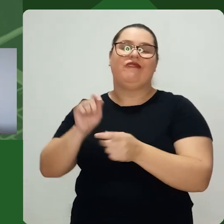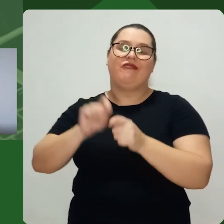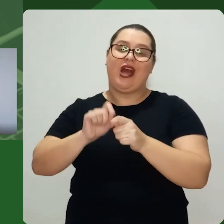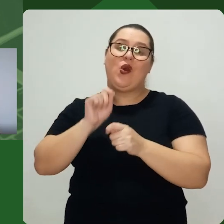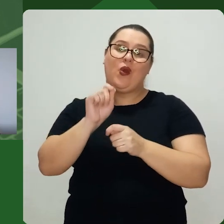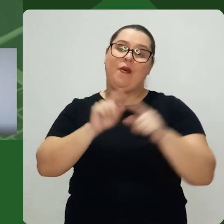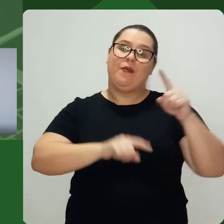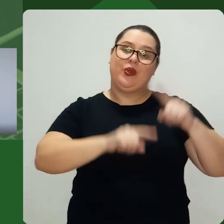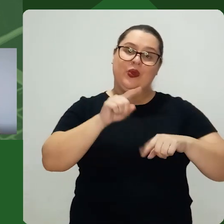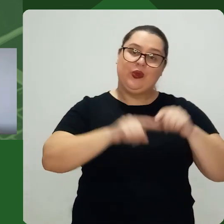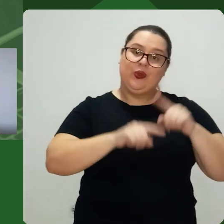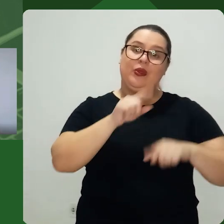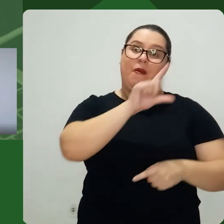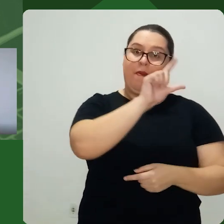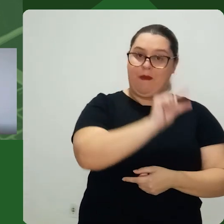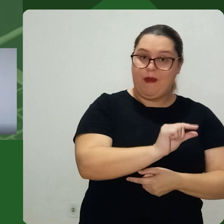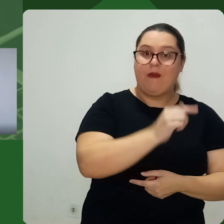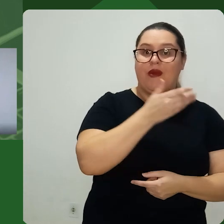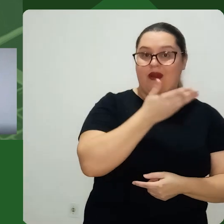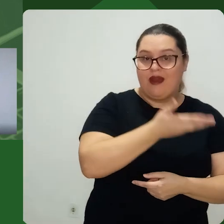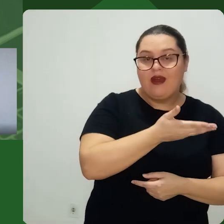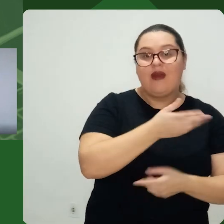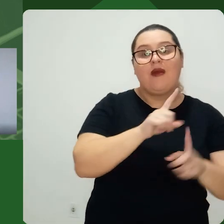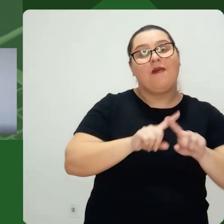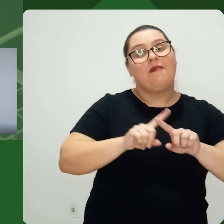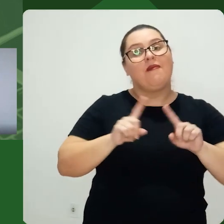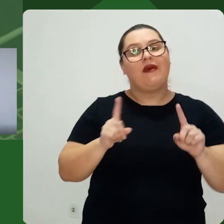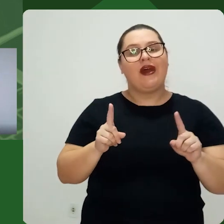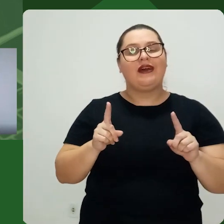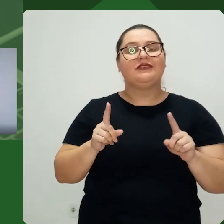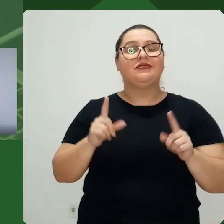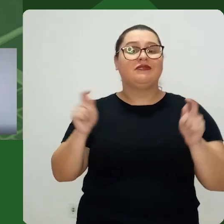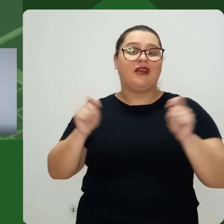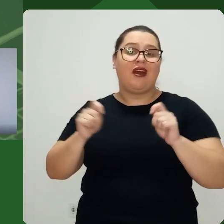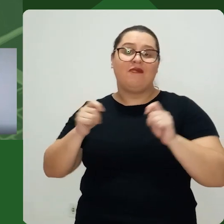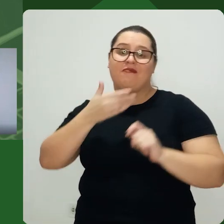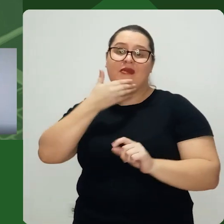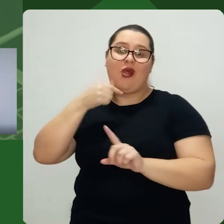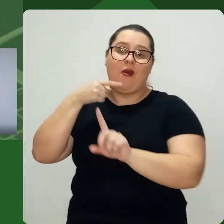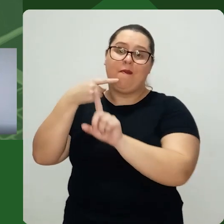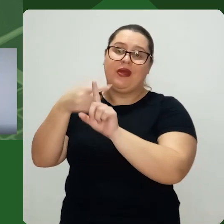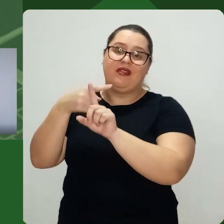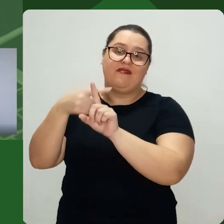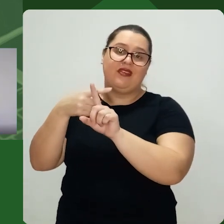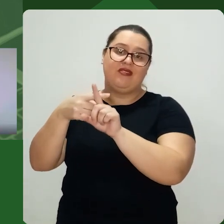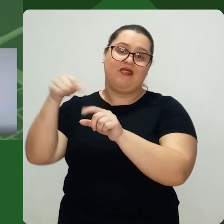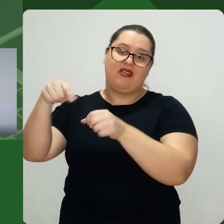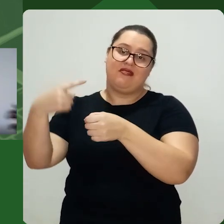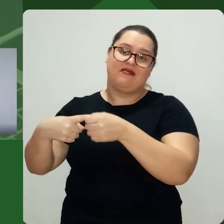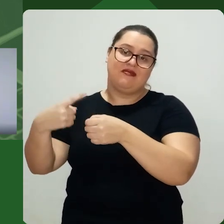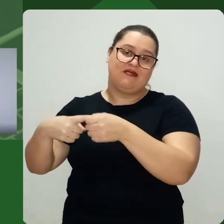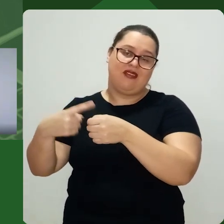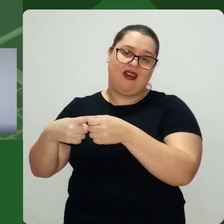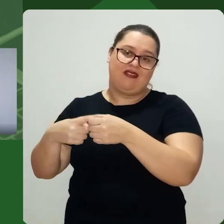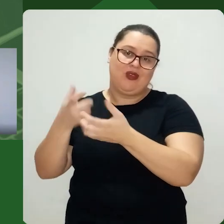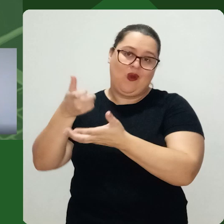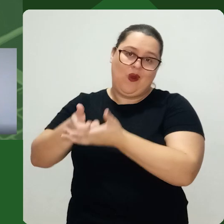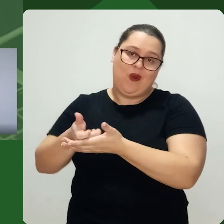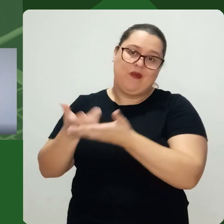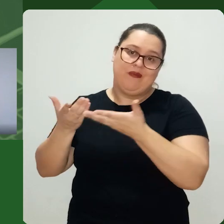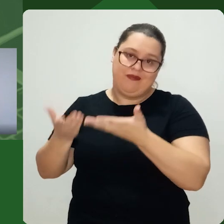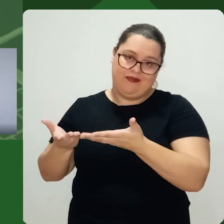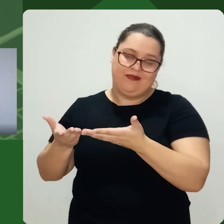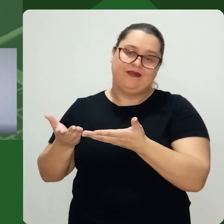custos Que vão fazer Com que esse meu produto Por mais que tenha O preço mais barato Talvez os benefícios Eu